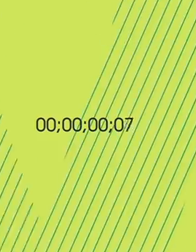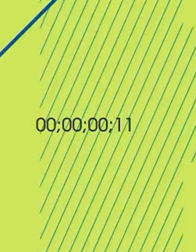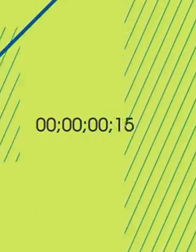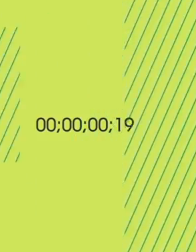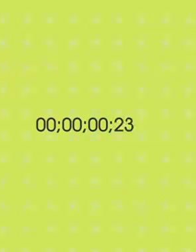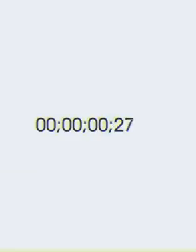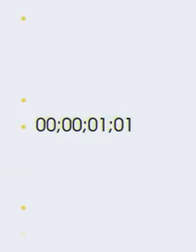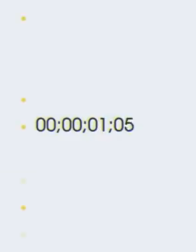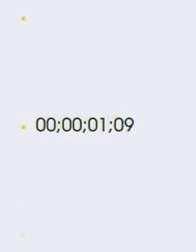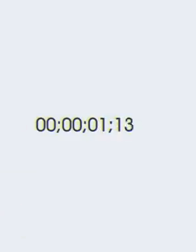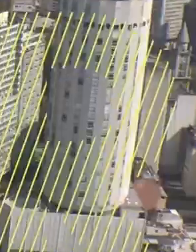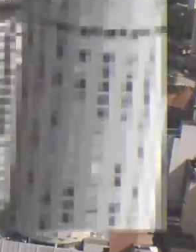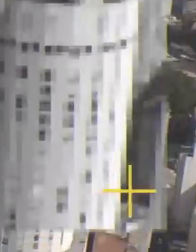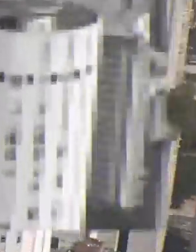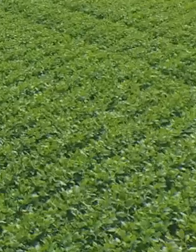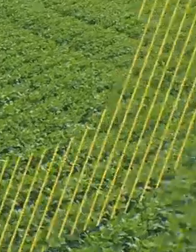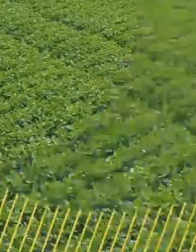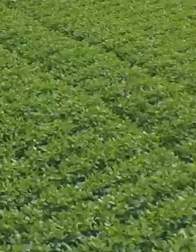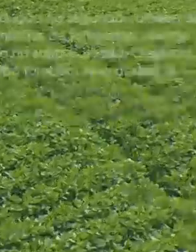Tchau, tchau.